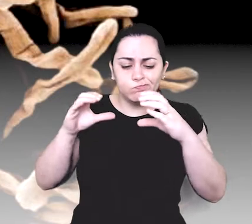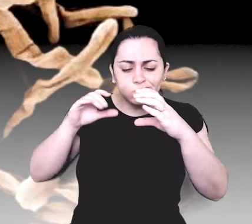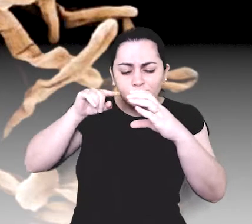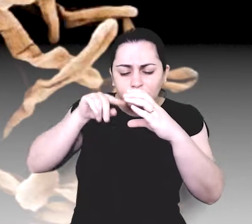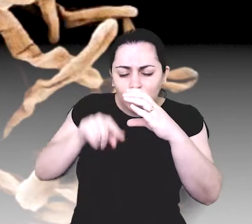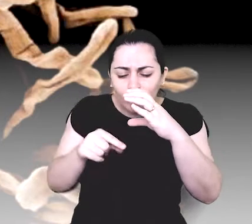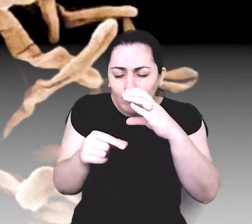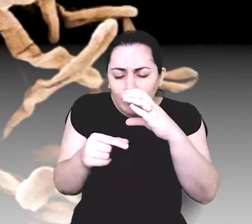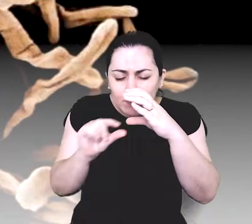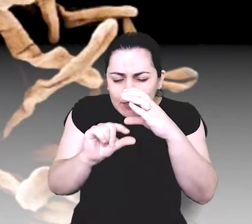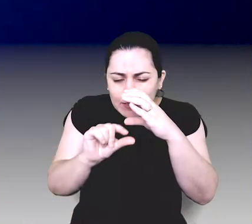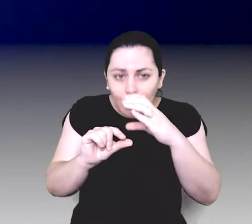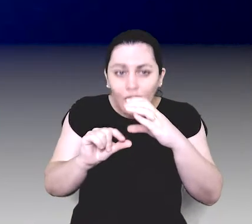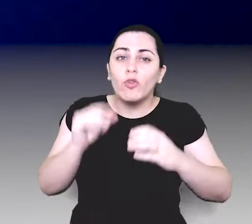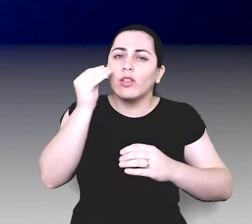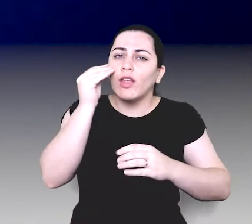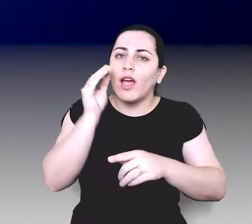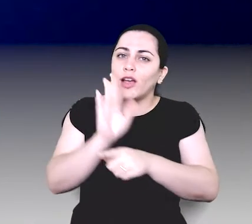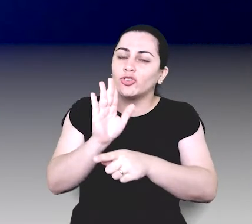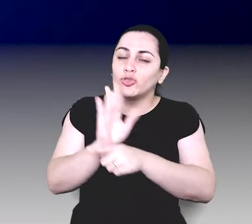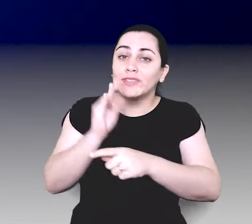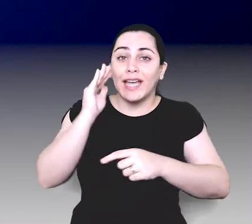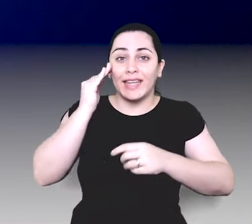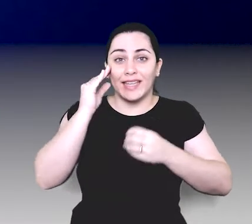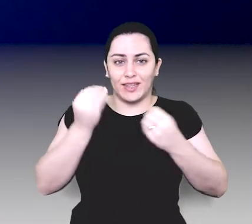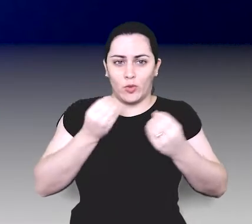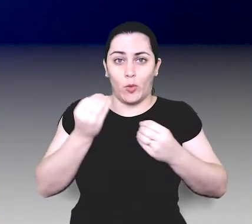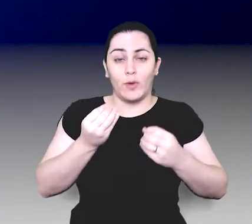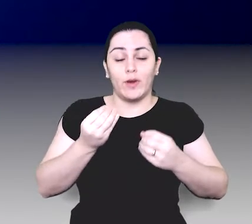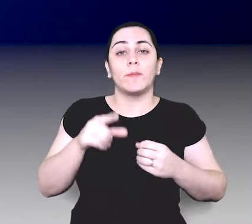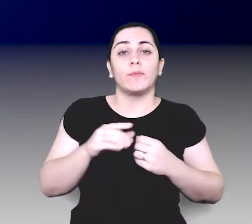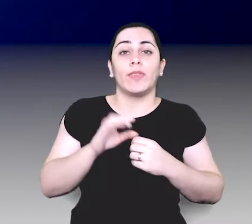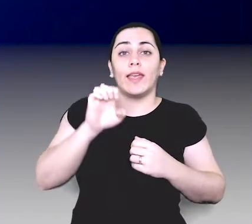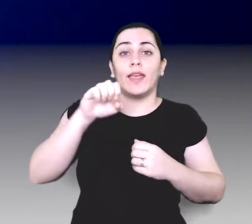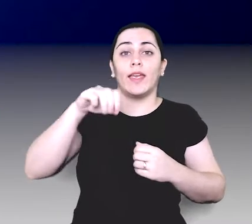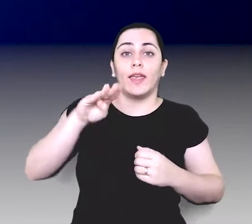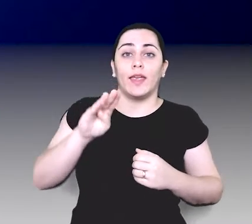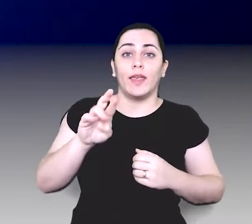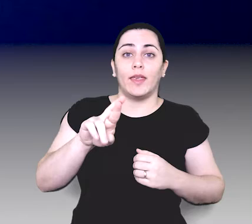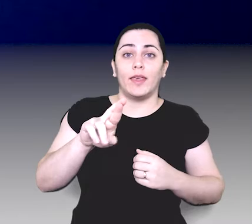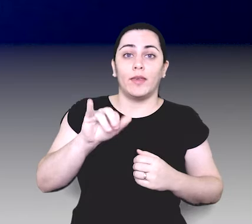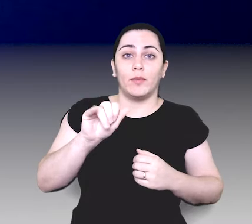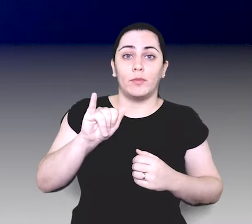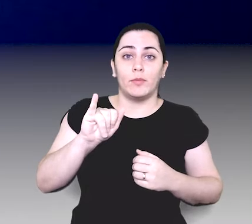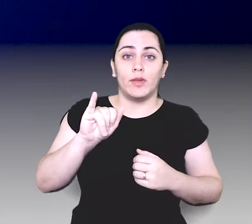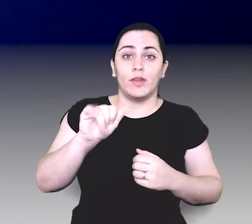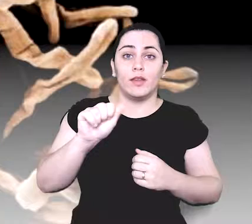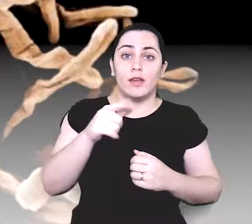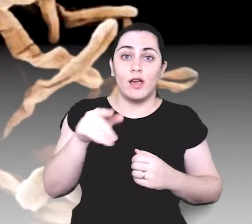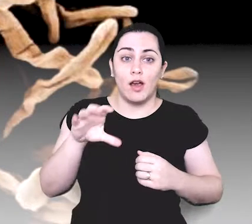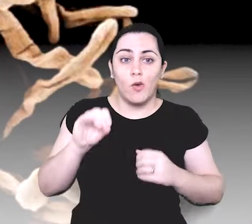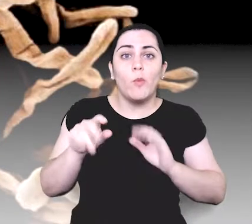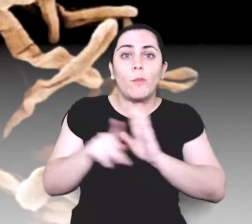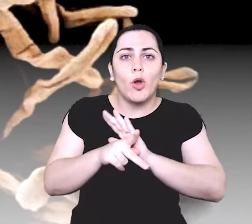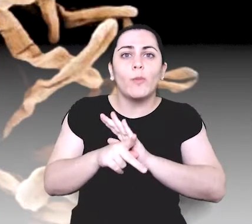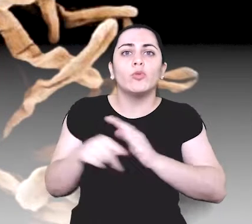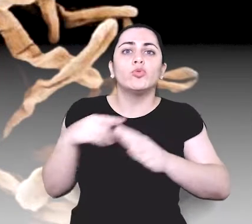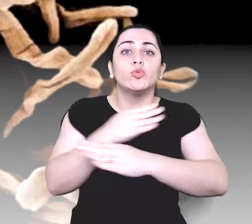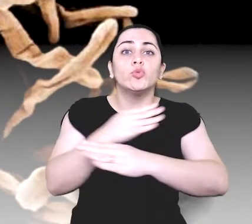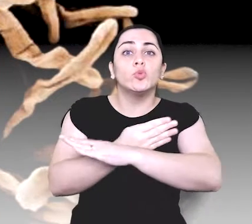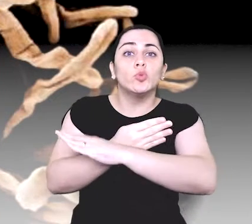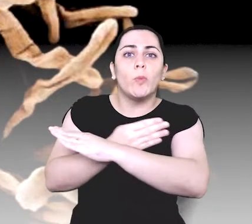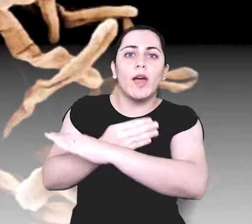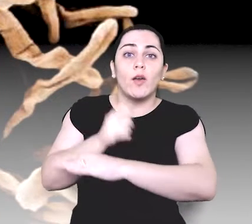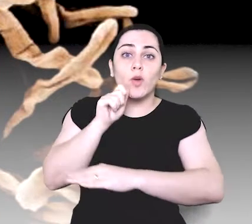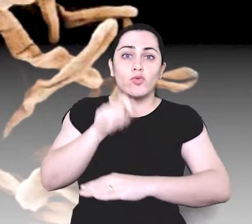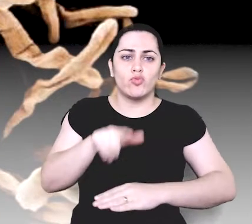entender essa imagem aqui. Essa é a imagem de um embrião de prionace glauca, um tubarão azul. A patinha azul é um